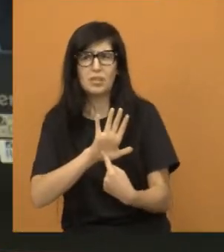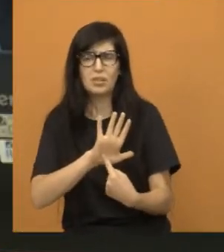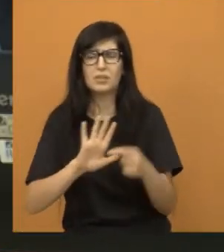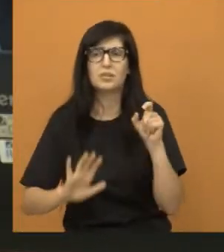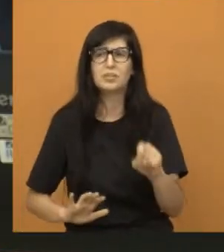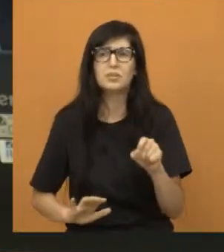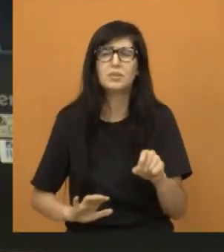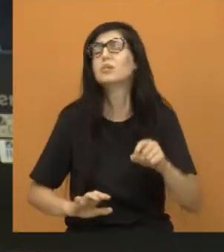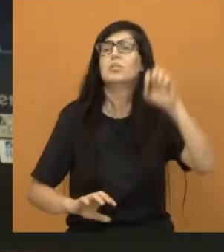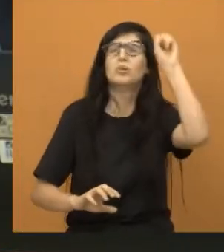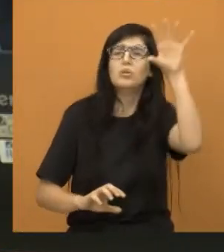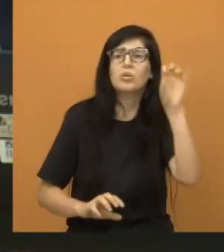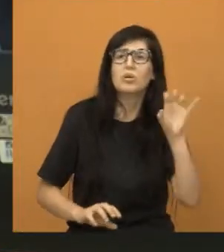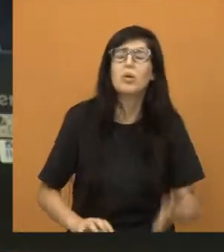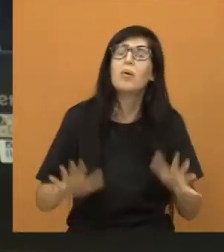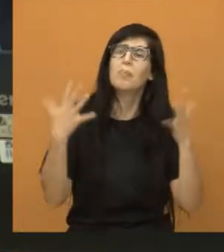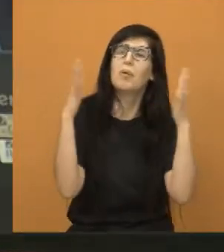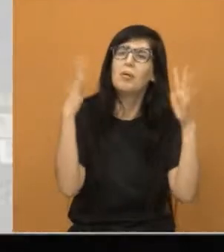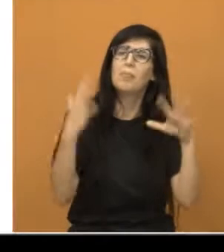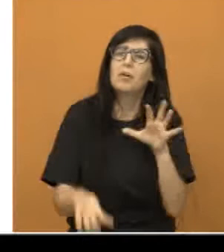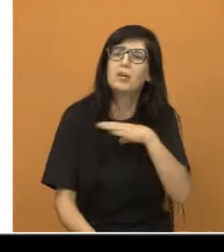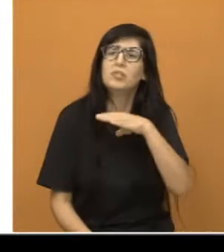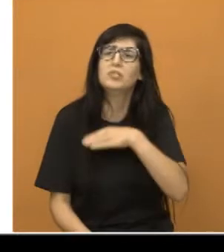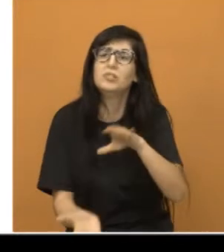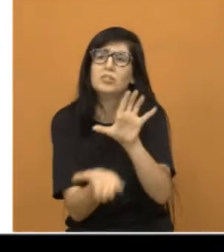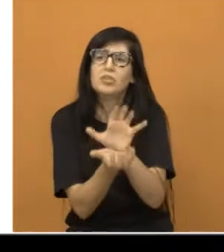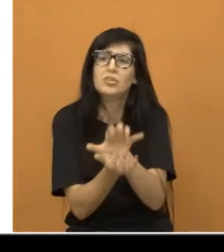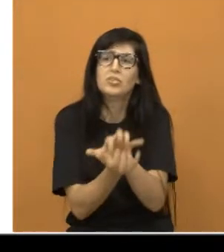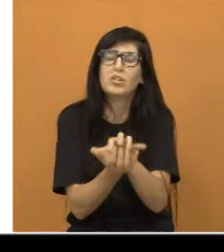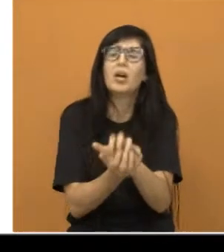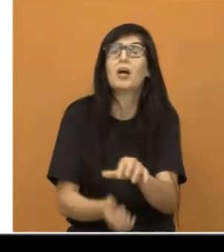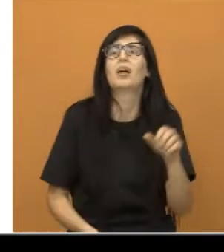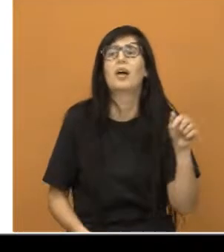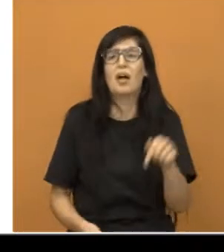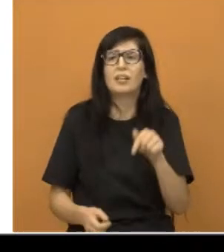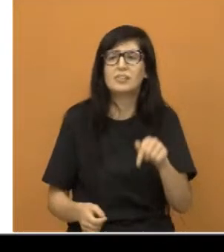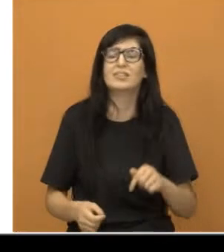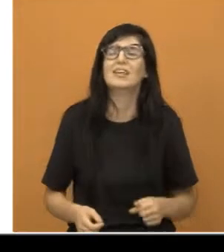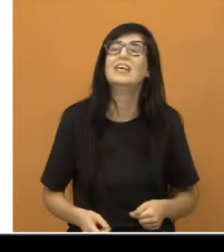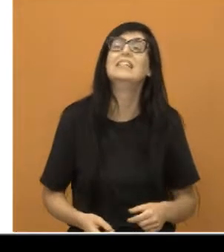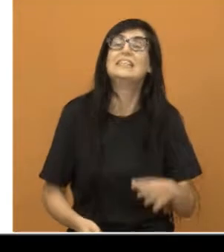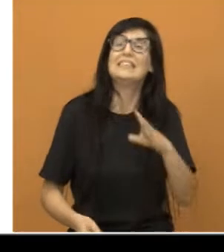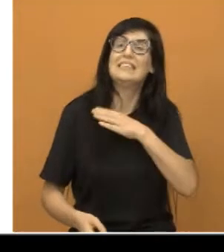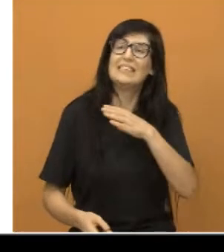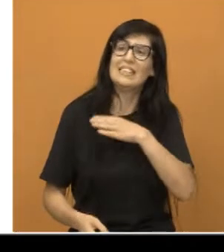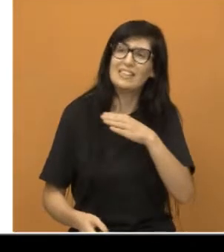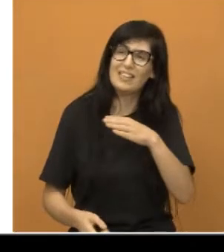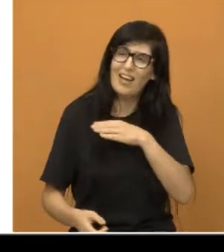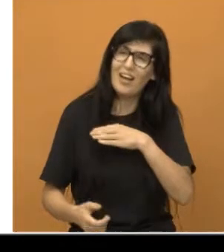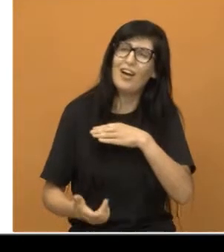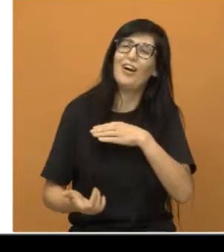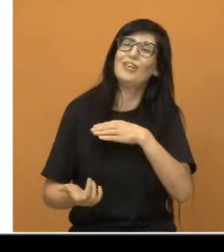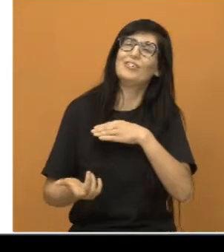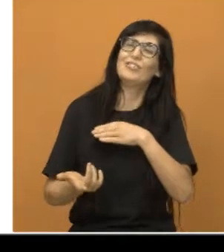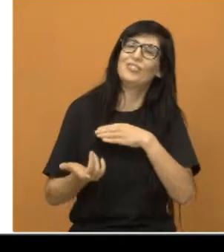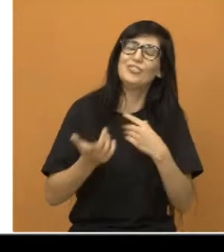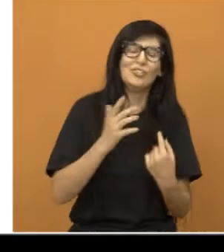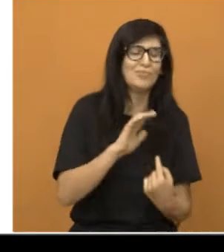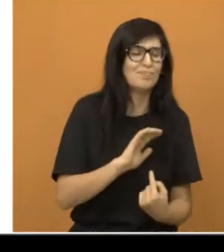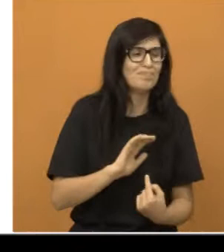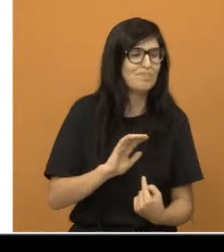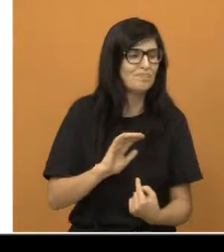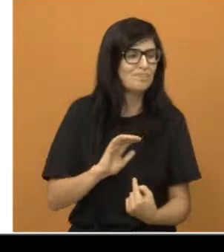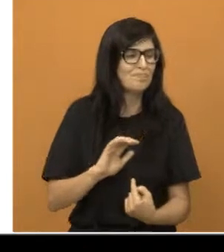o slide. Parabéns, Jacareí, cidade acolhedora. A nossa cidade vai completar